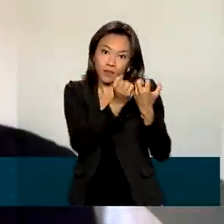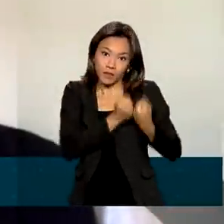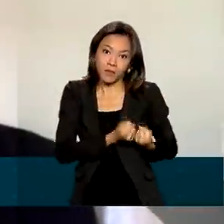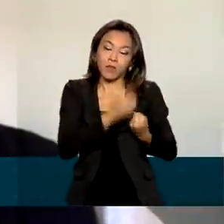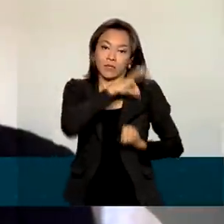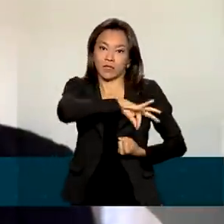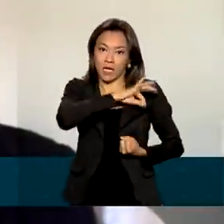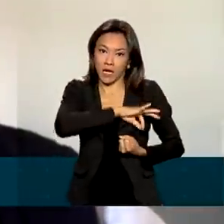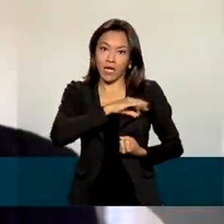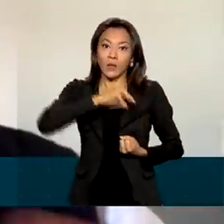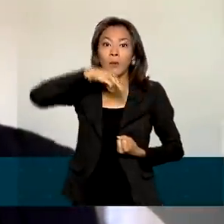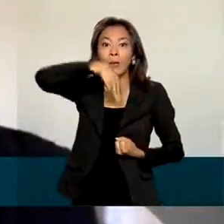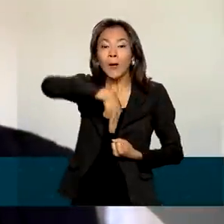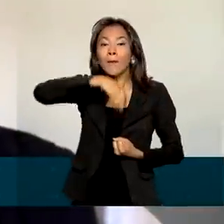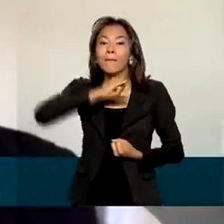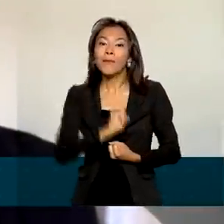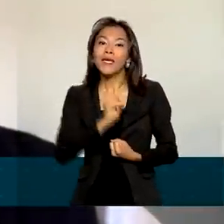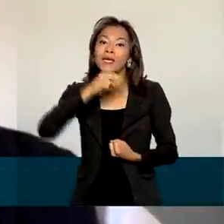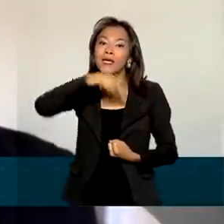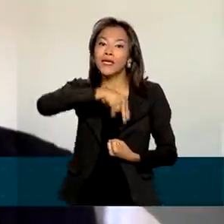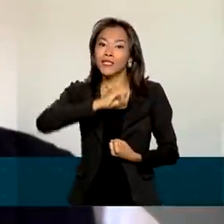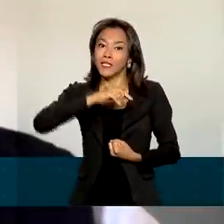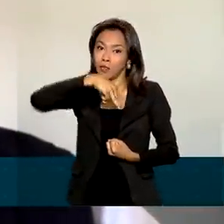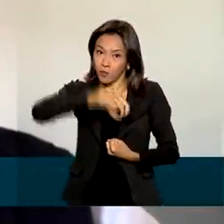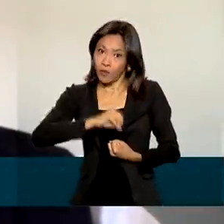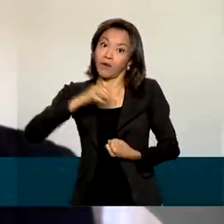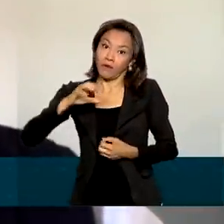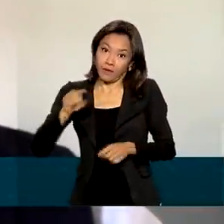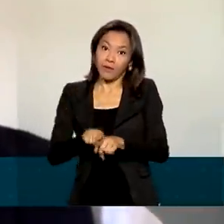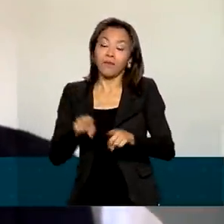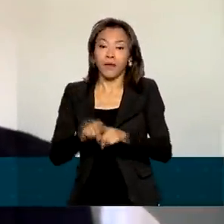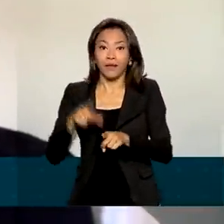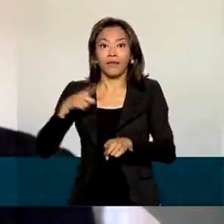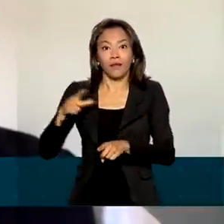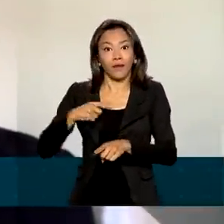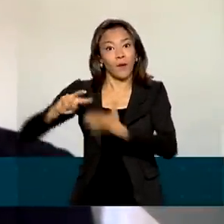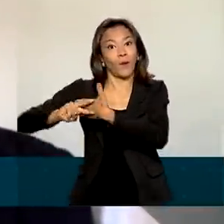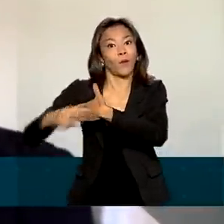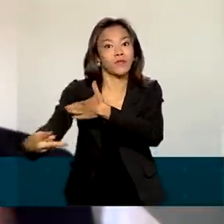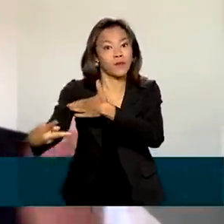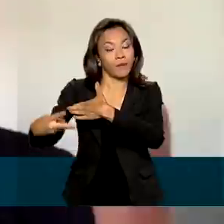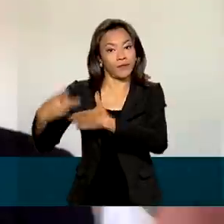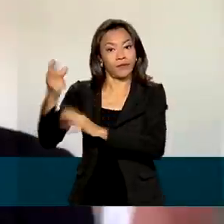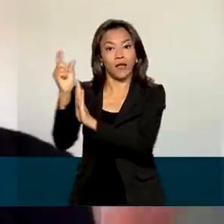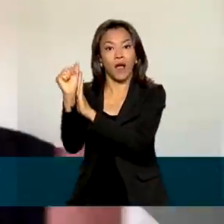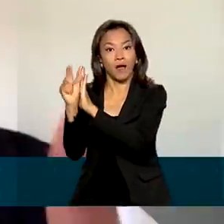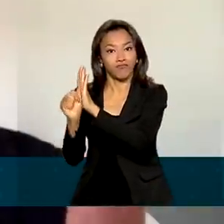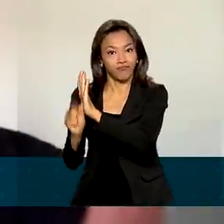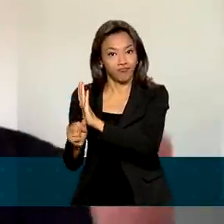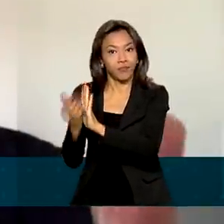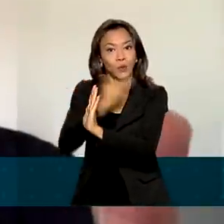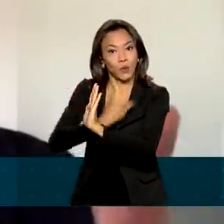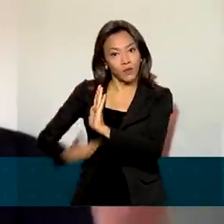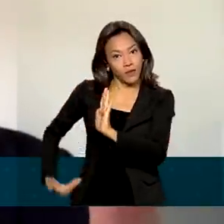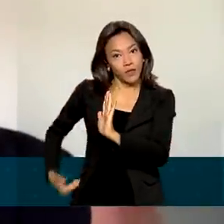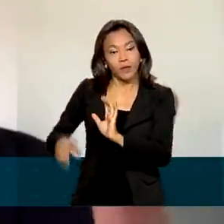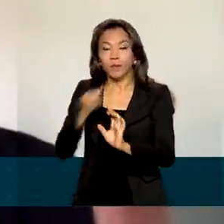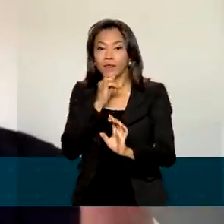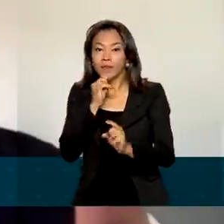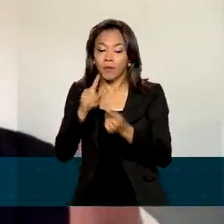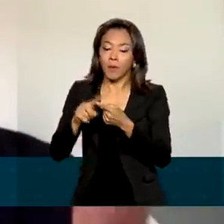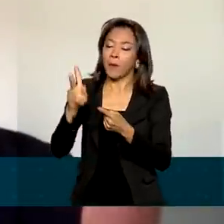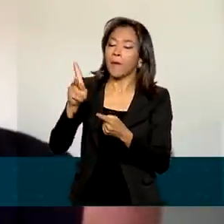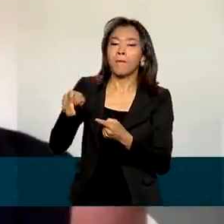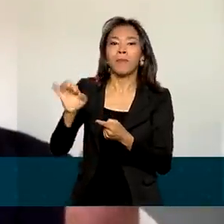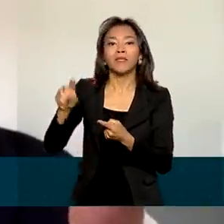Ora, também afeta as finanças públicas, porque o salário mínimo acaba corrigindo outras rubricas, como pensões,